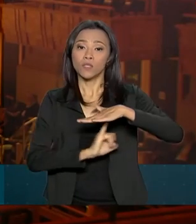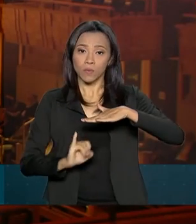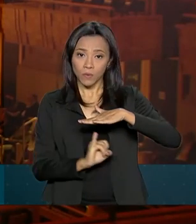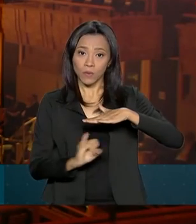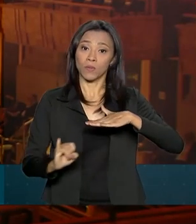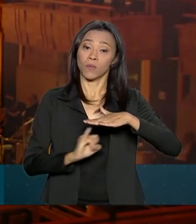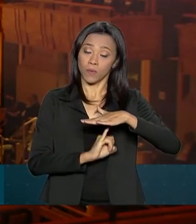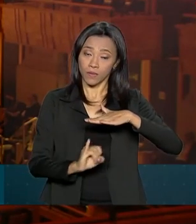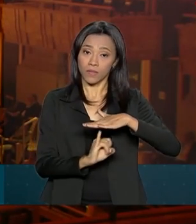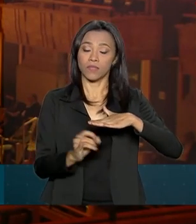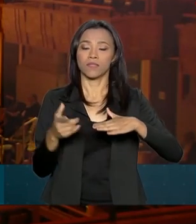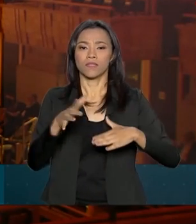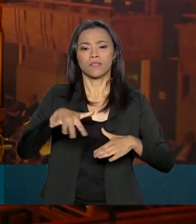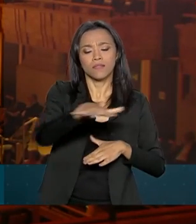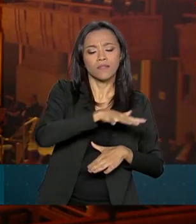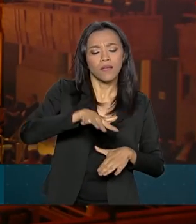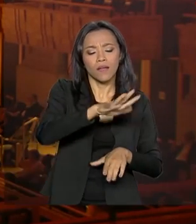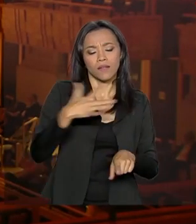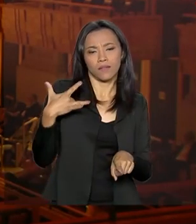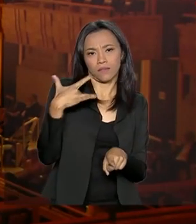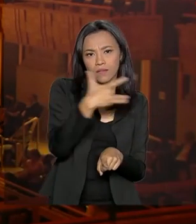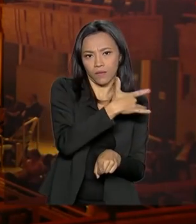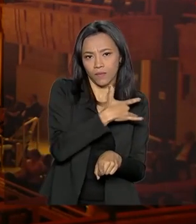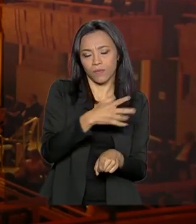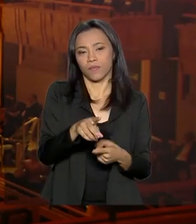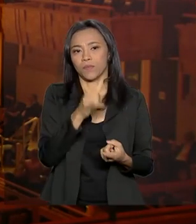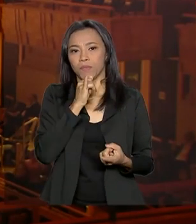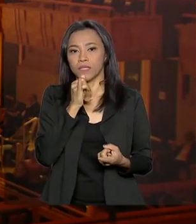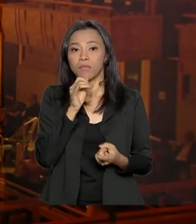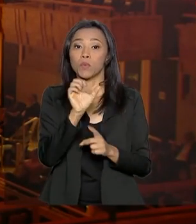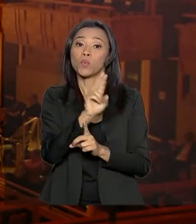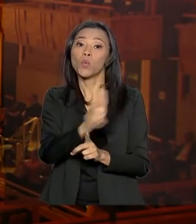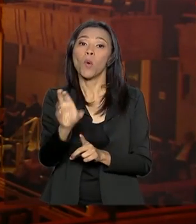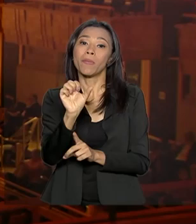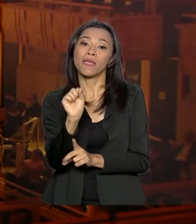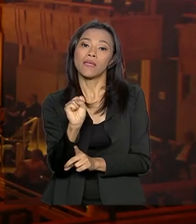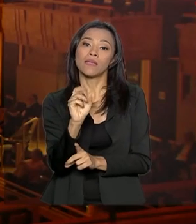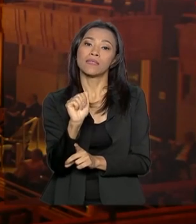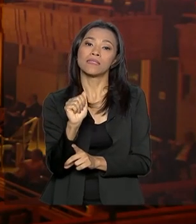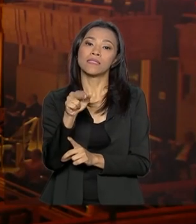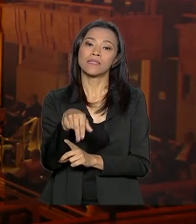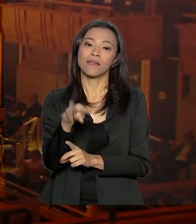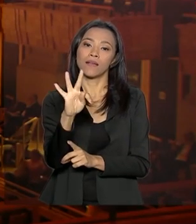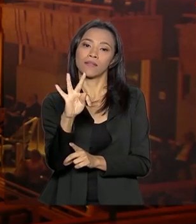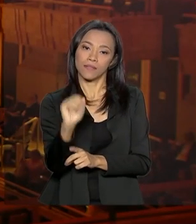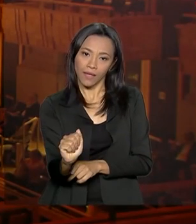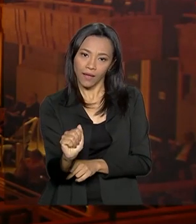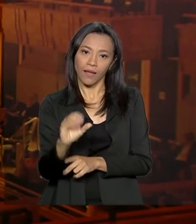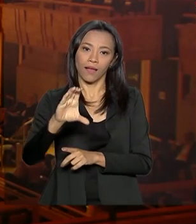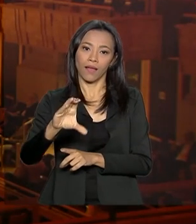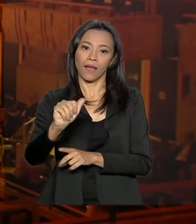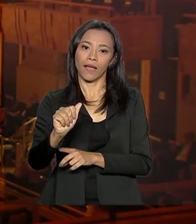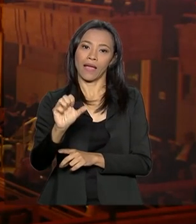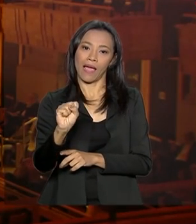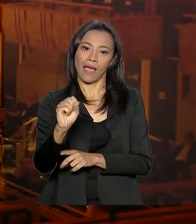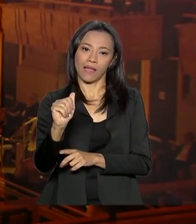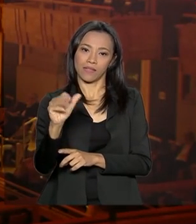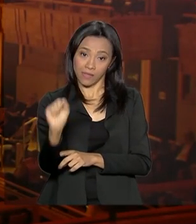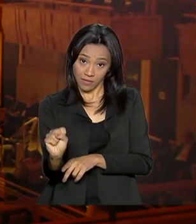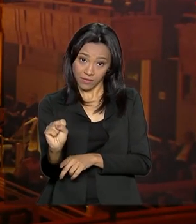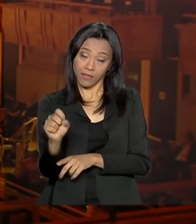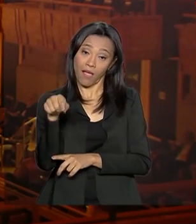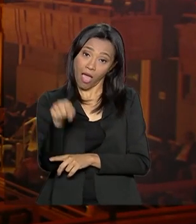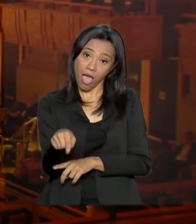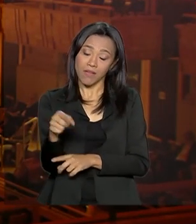públicos no campo da saúde, como é o caso das Santas Casas, passam por muitas dificuldades financeiras. Por isso,